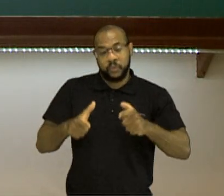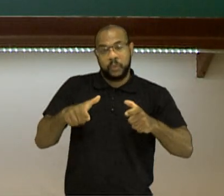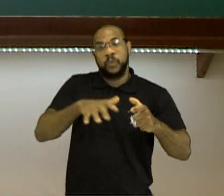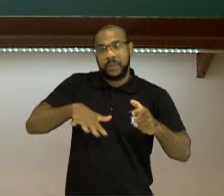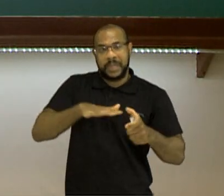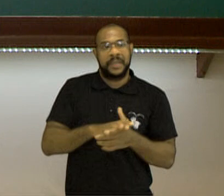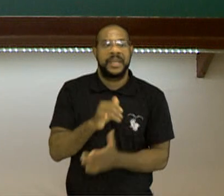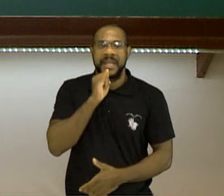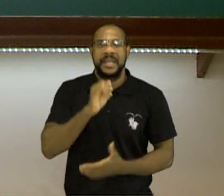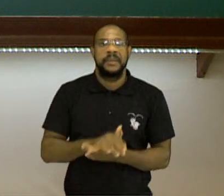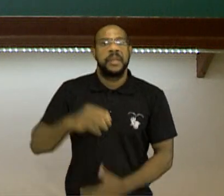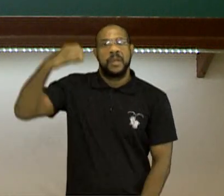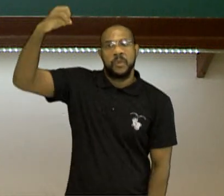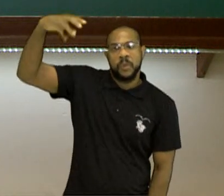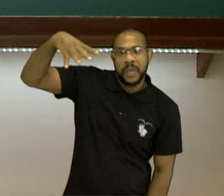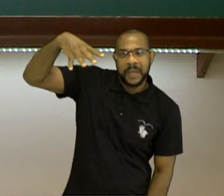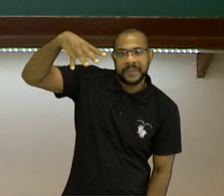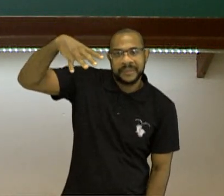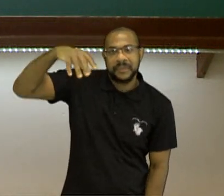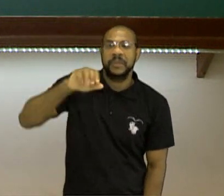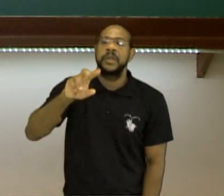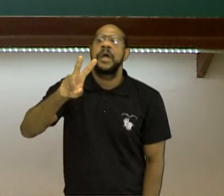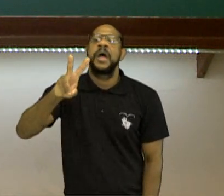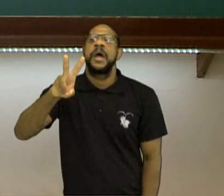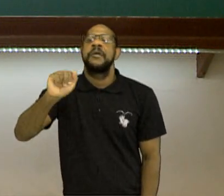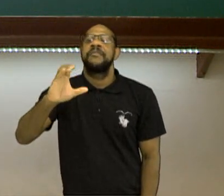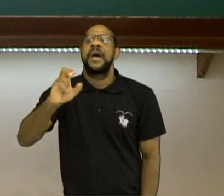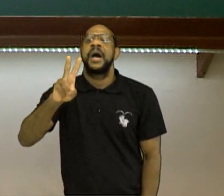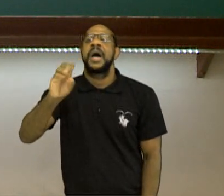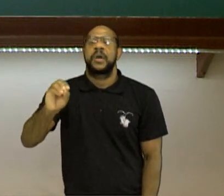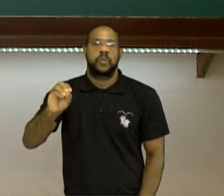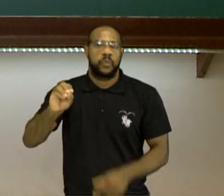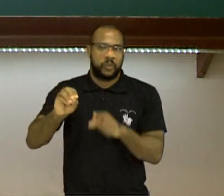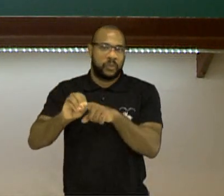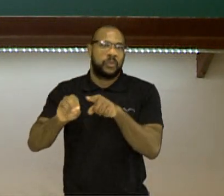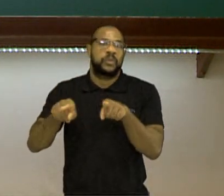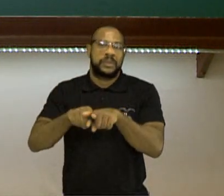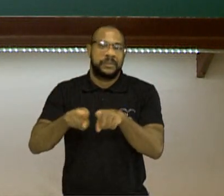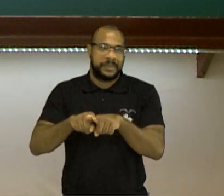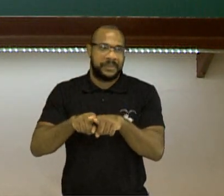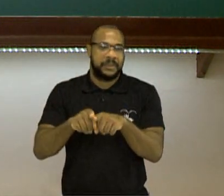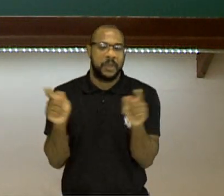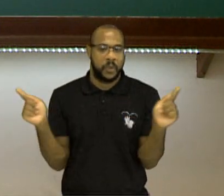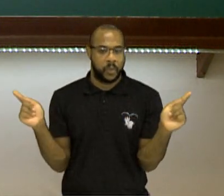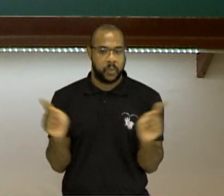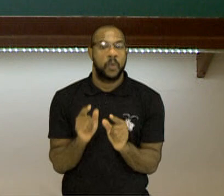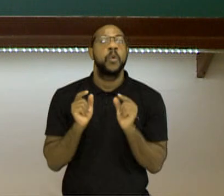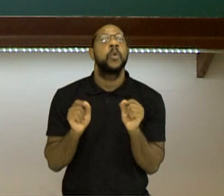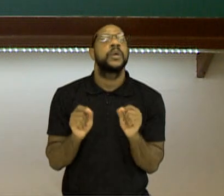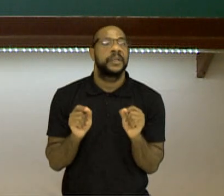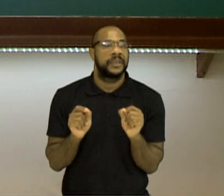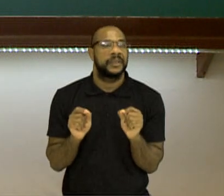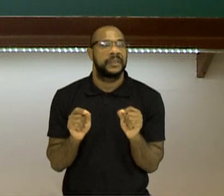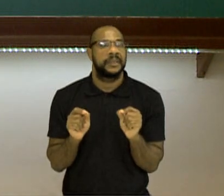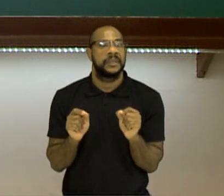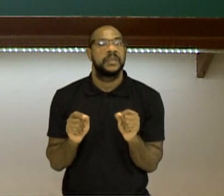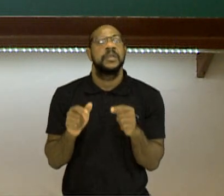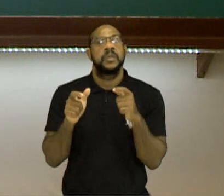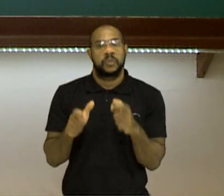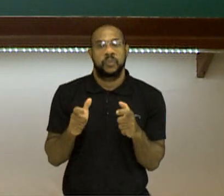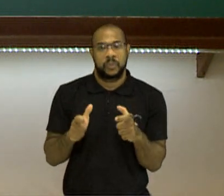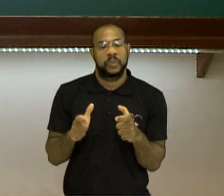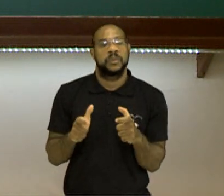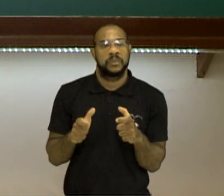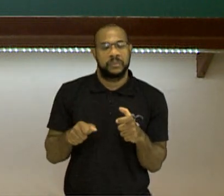luz é máxima no vácuo e se reduz em outros meios devido à influência dos meios nesse campo